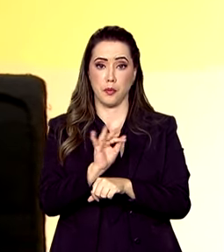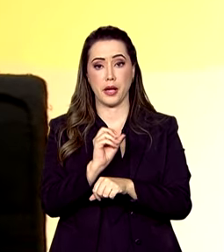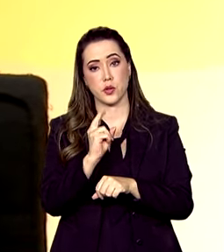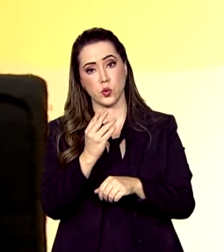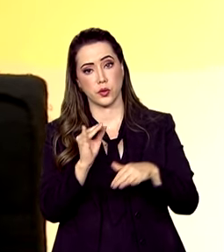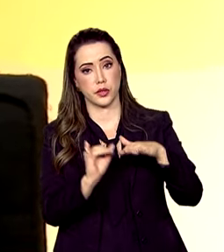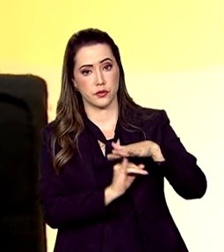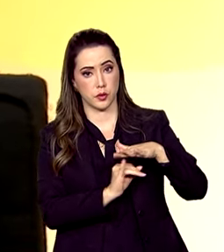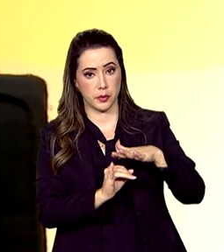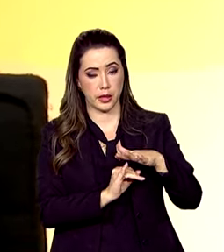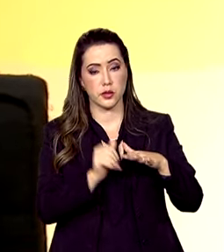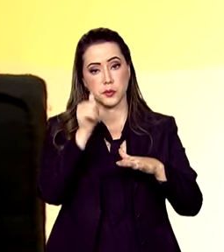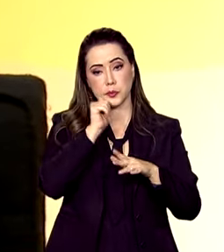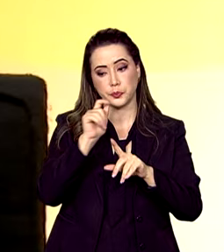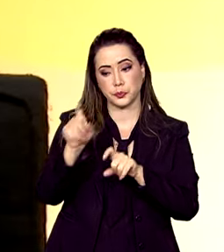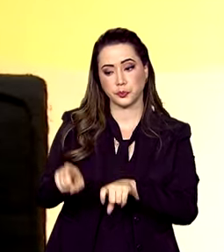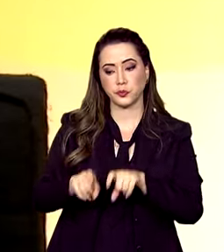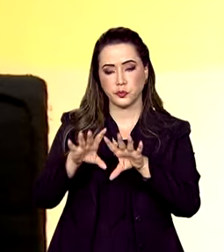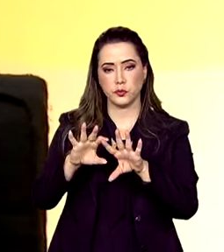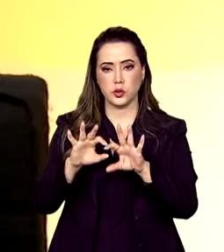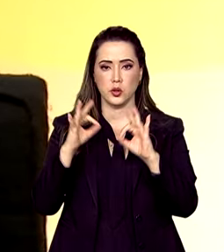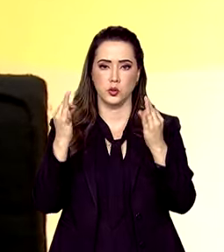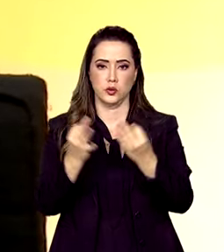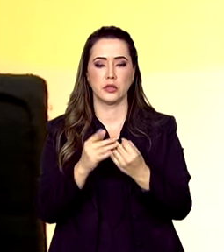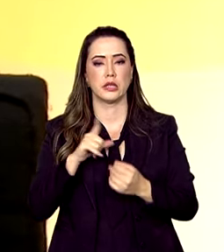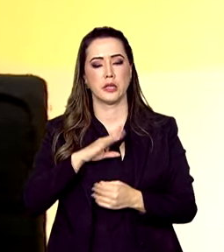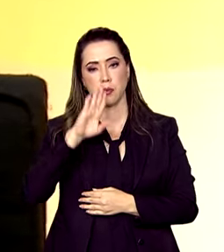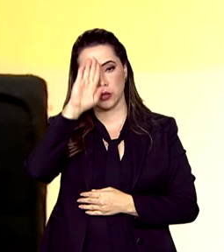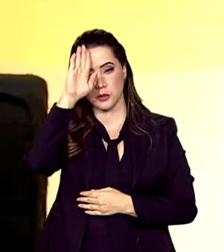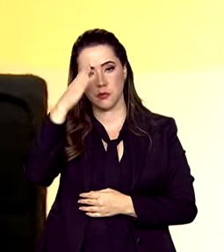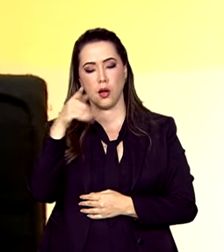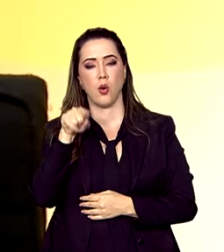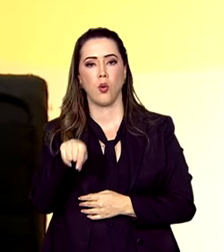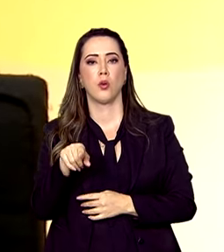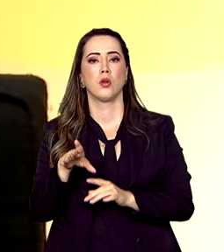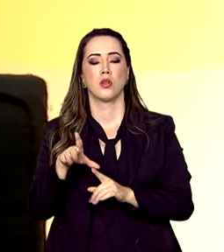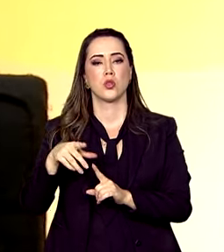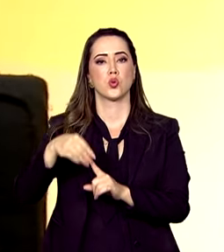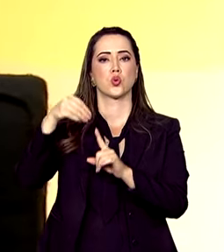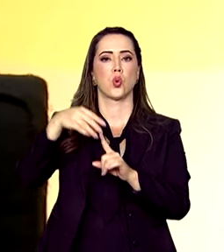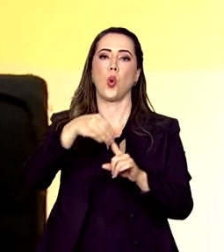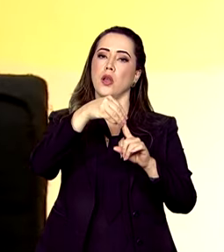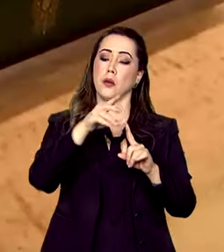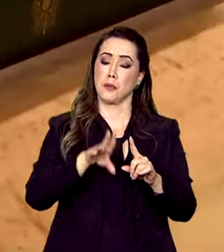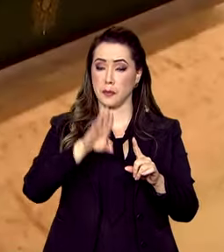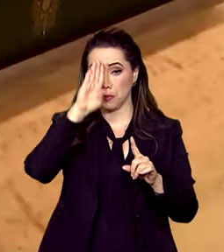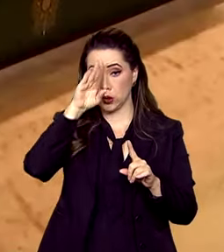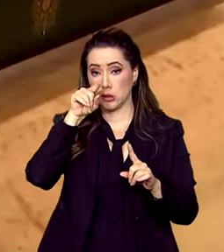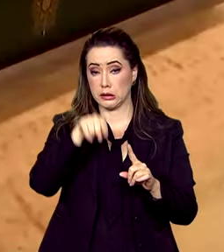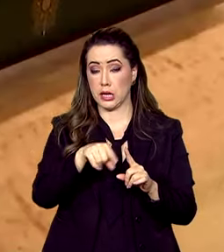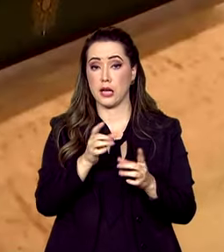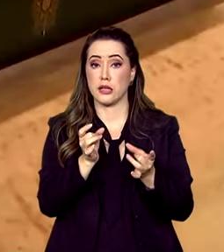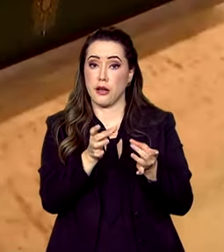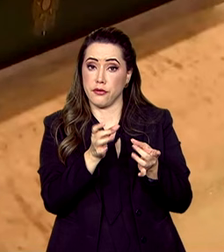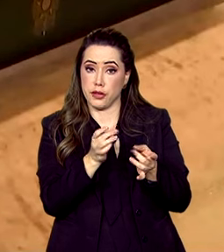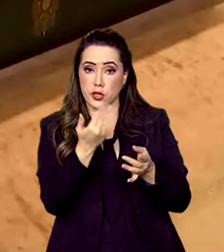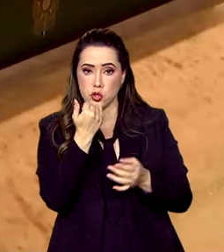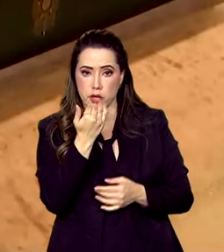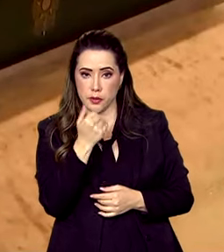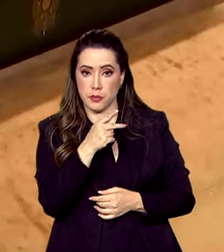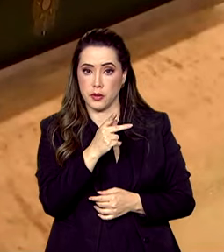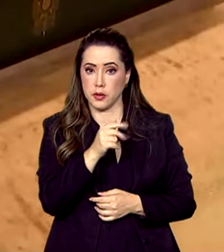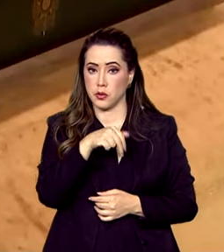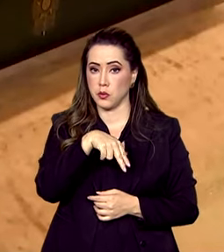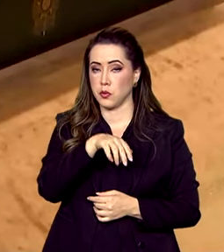mulheres da agricultura familiar têm prioridade na venda de alimentos destinados ao PNAE. Para discutir os impactos da